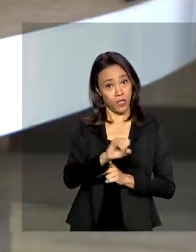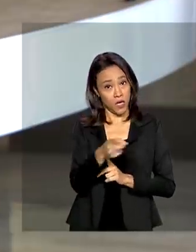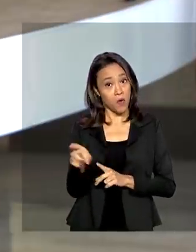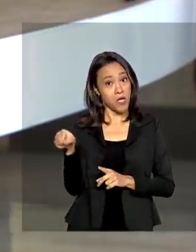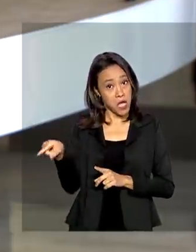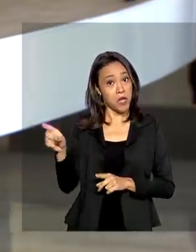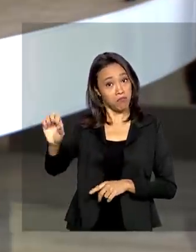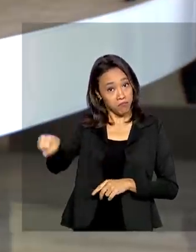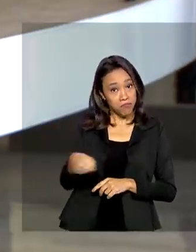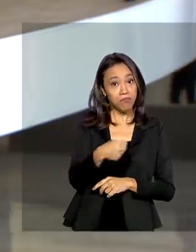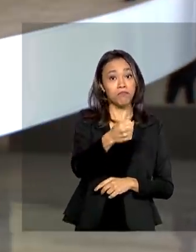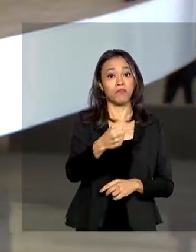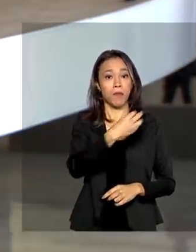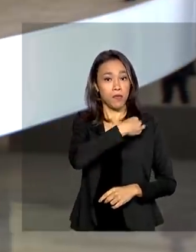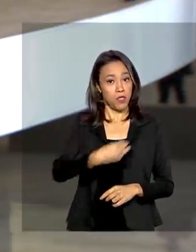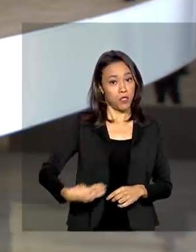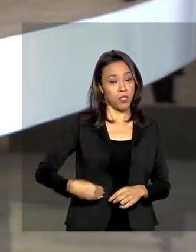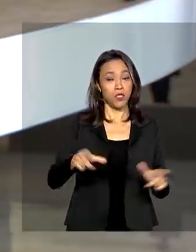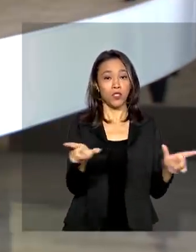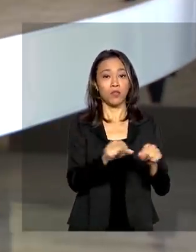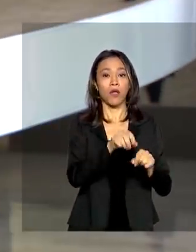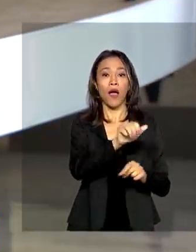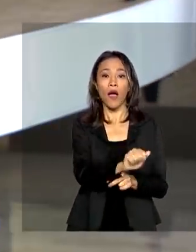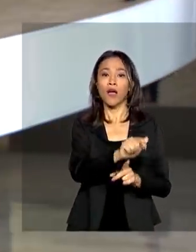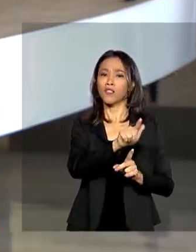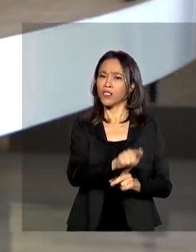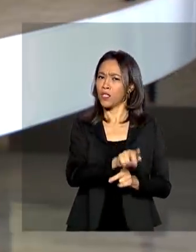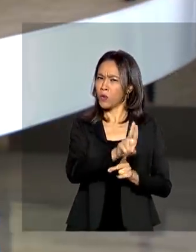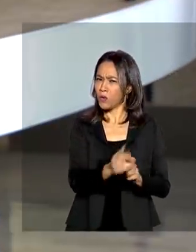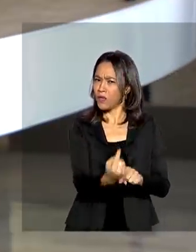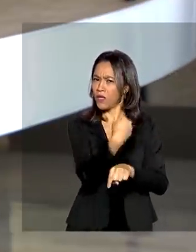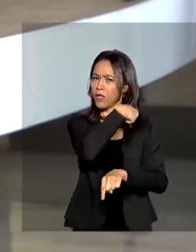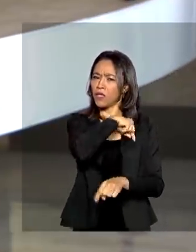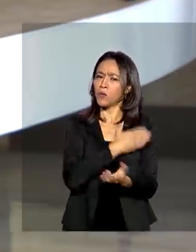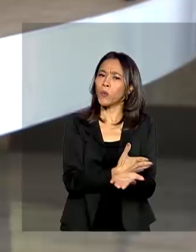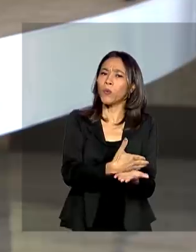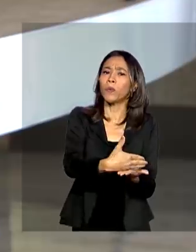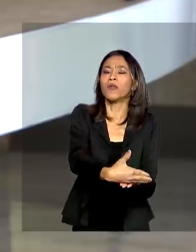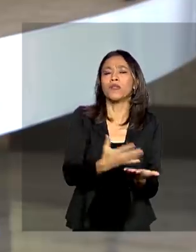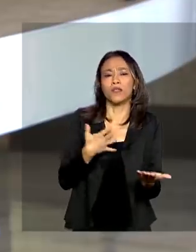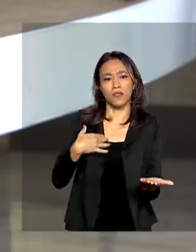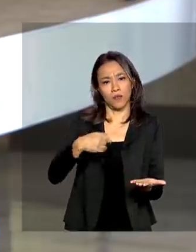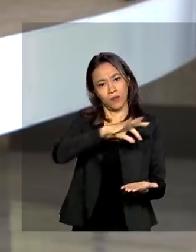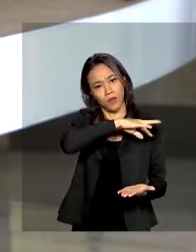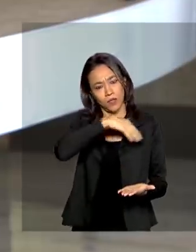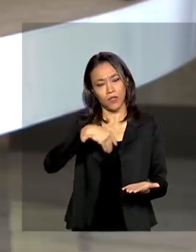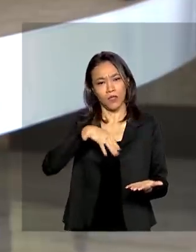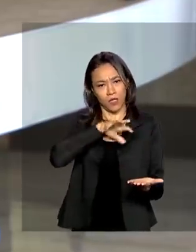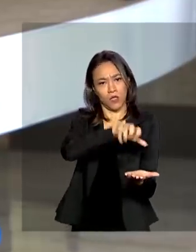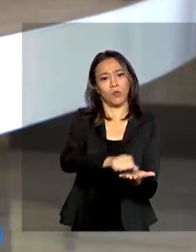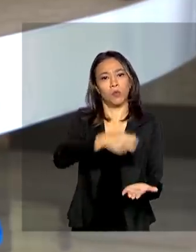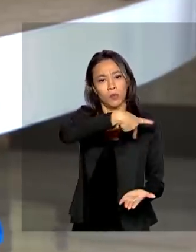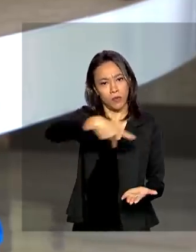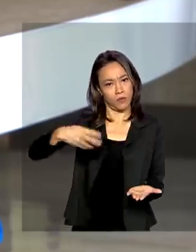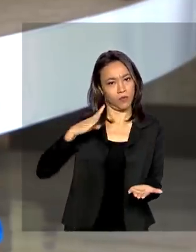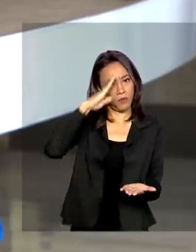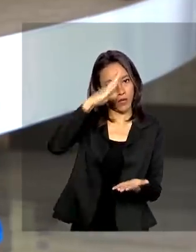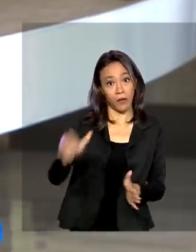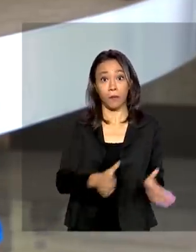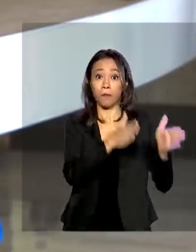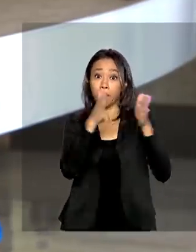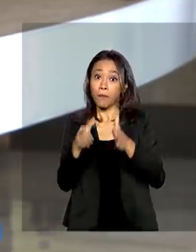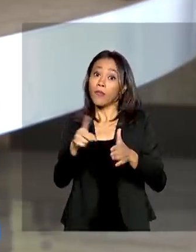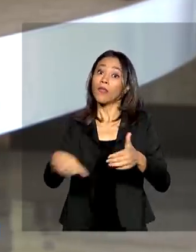AGU desde o início do governo do presidente Jair Bolsonaro. No lugar de André Luiz Mendonça, na AGU, fica o procurador da